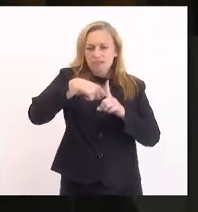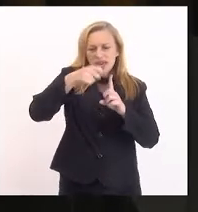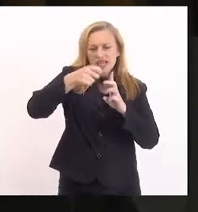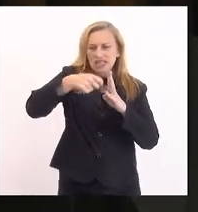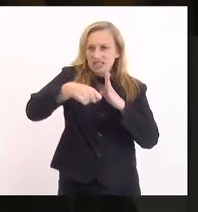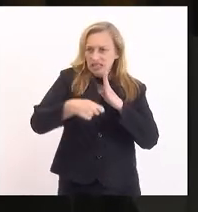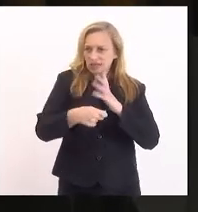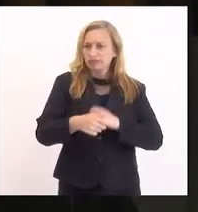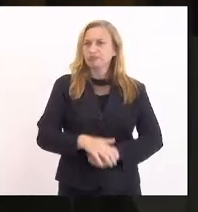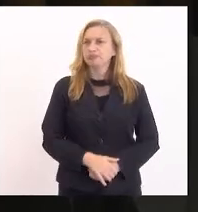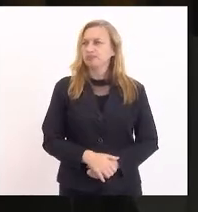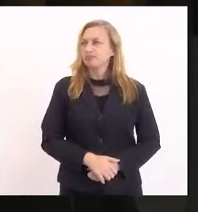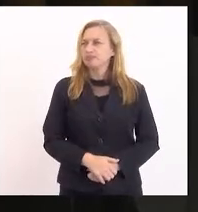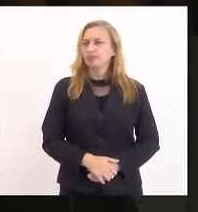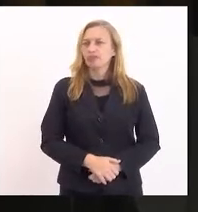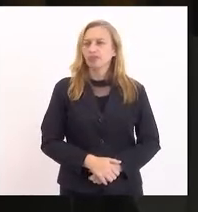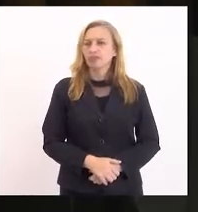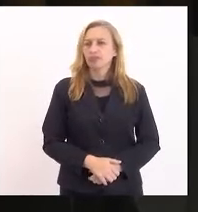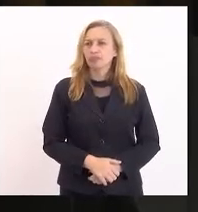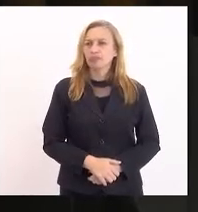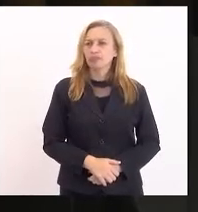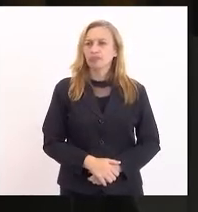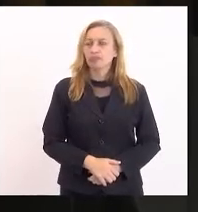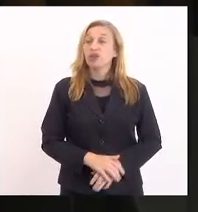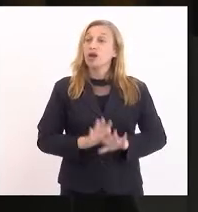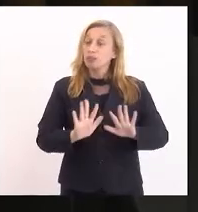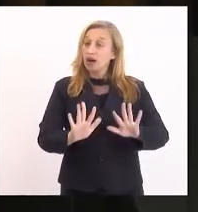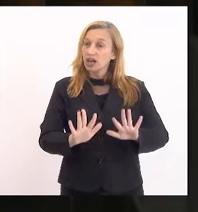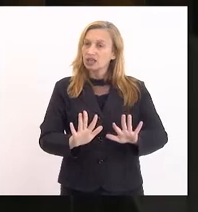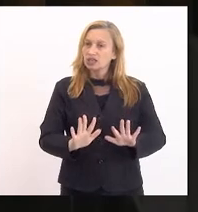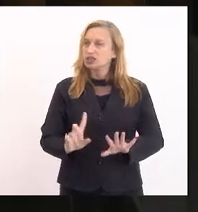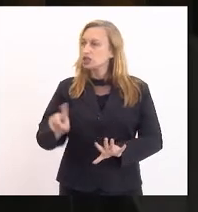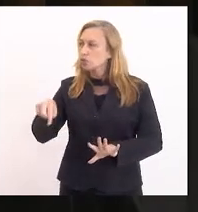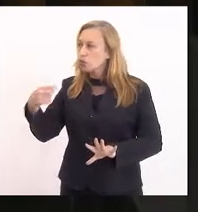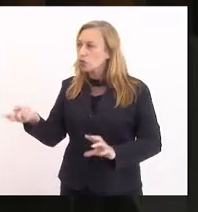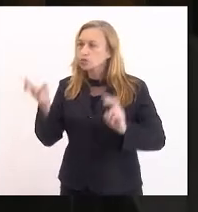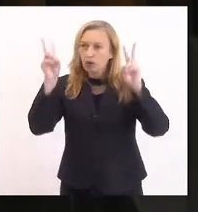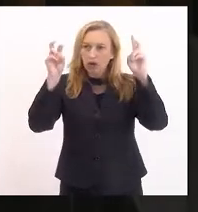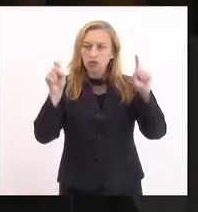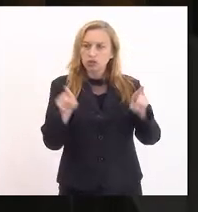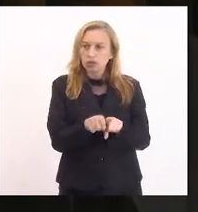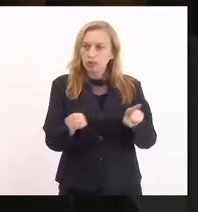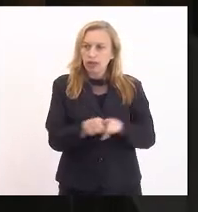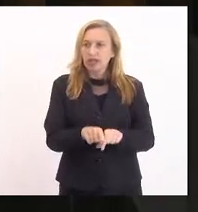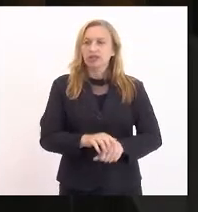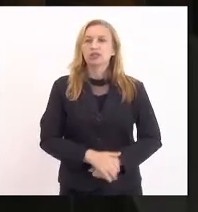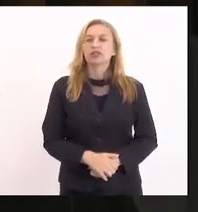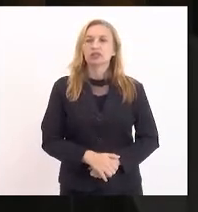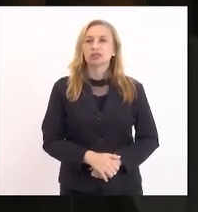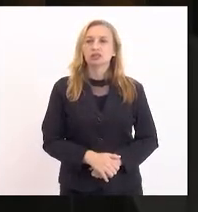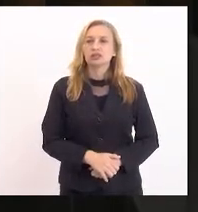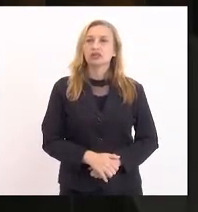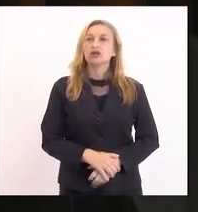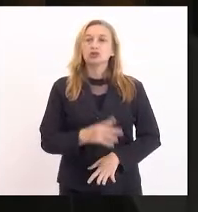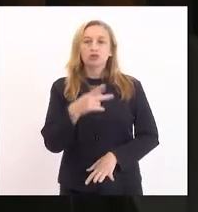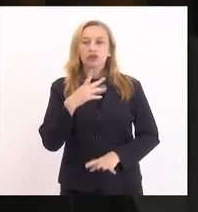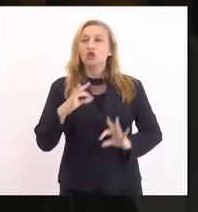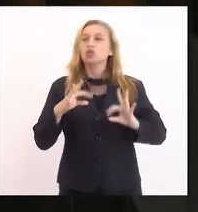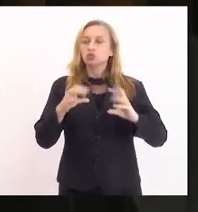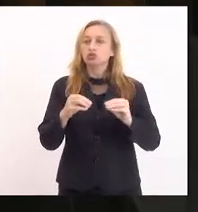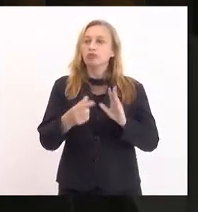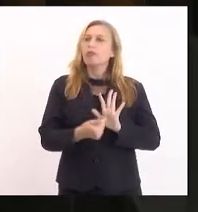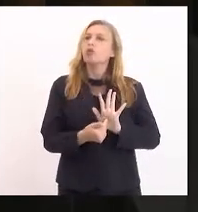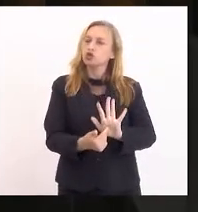últimos 12 meses. Mas também tem um outro fato, e eu estou colocando tudo isso para mostrar